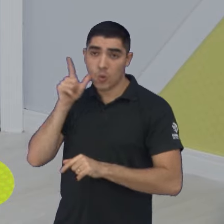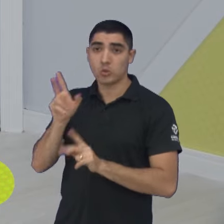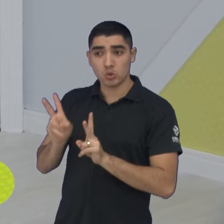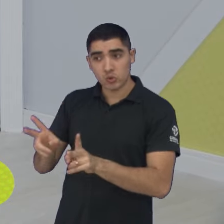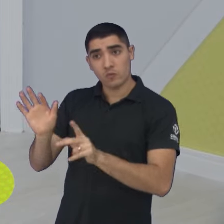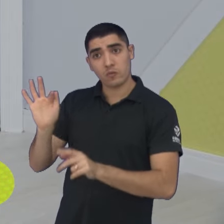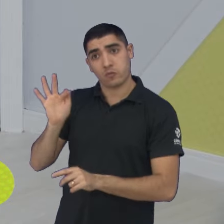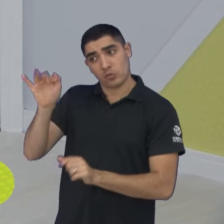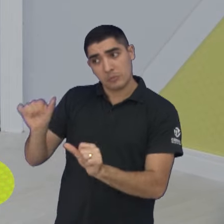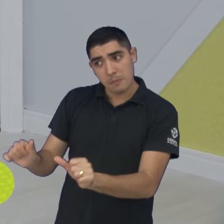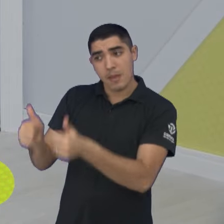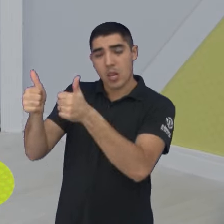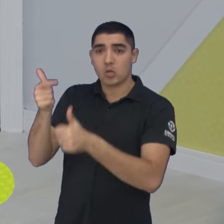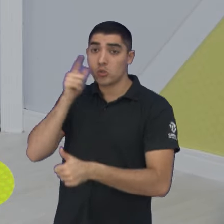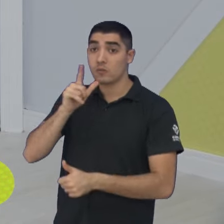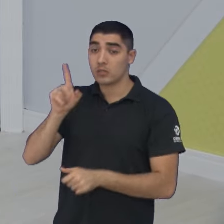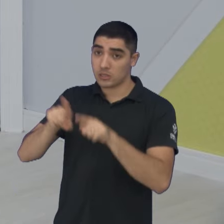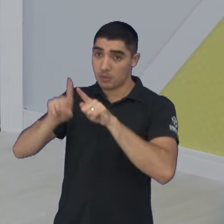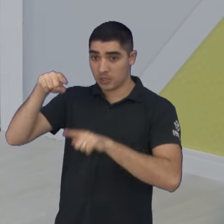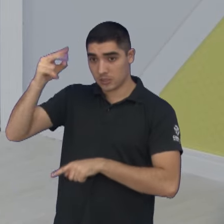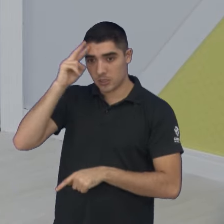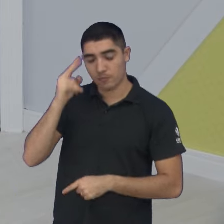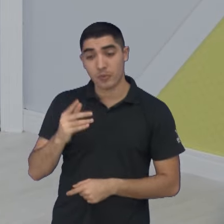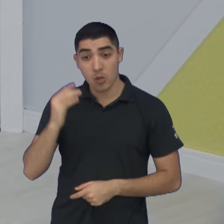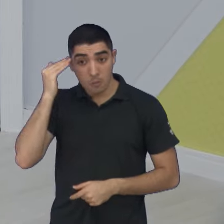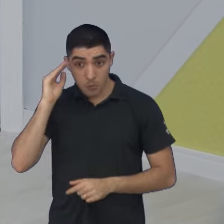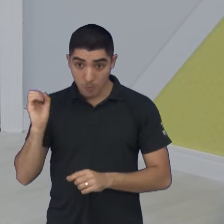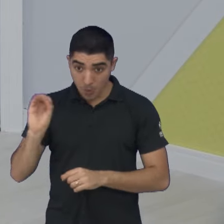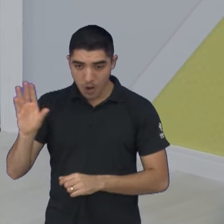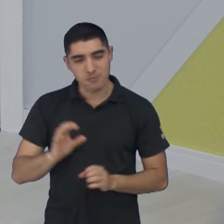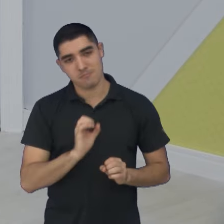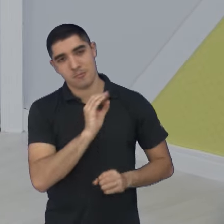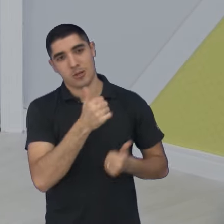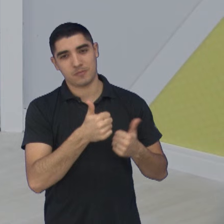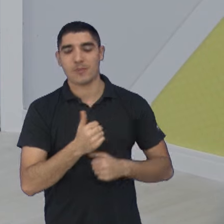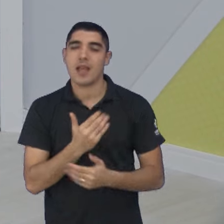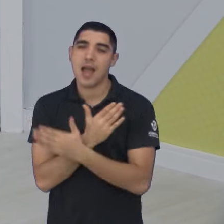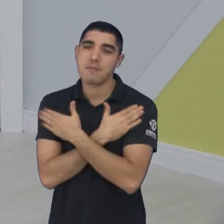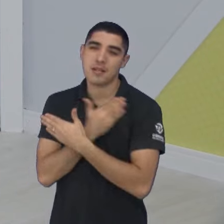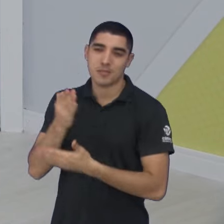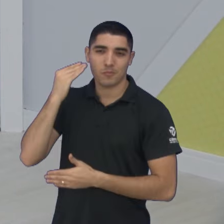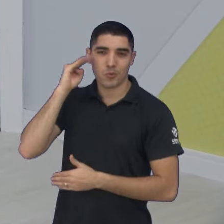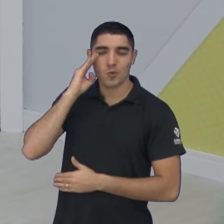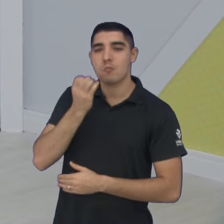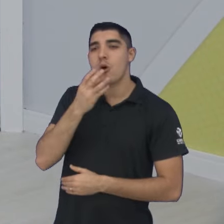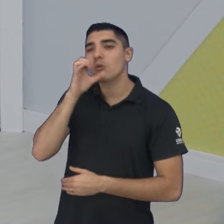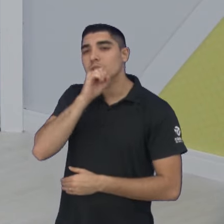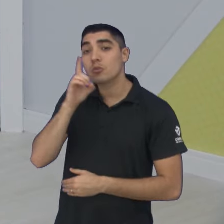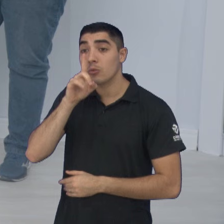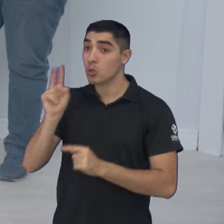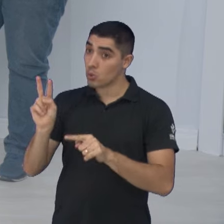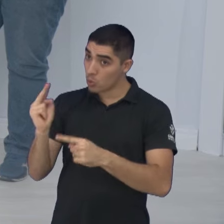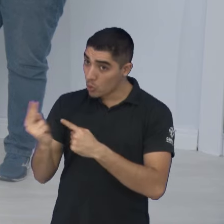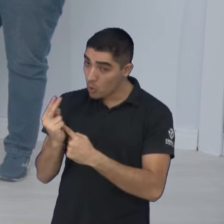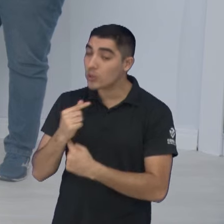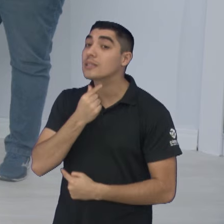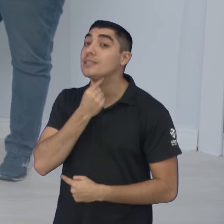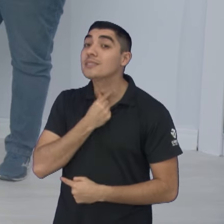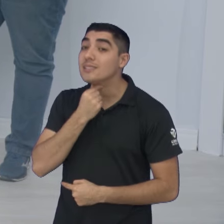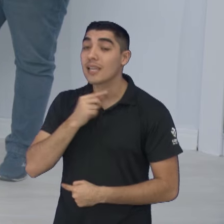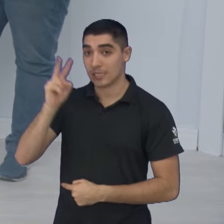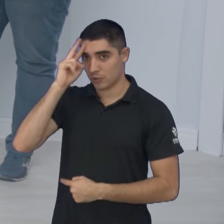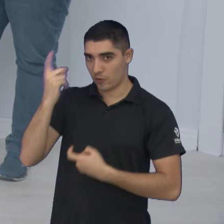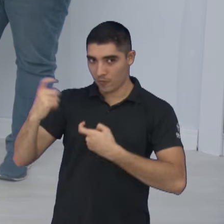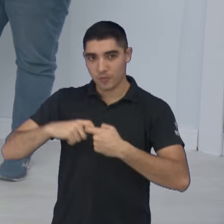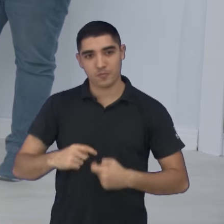próxima segunda-feira, lá em Araraquara. Brunão, vambora? Bora. Bora, Brunão, um grande abraço pra você, ótimo final de semana, cuide da garganta, segunda-feira